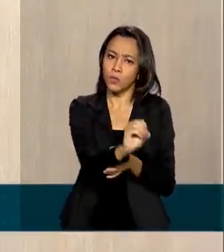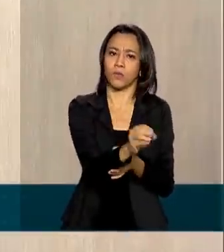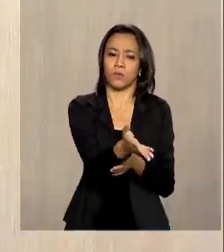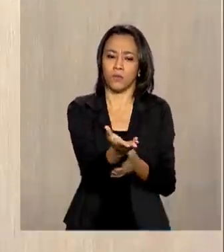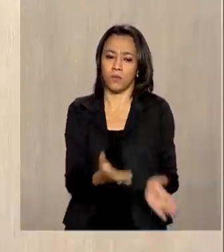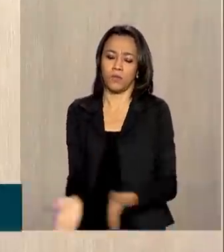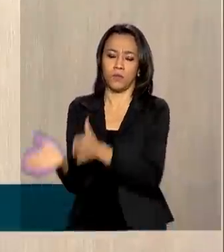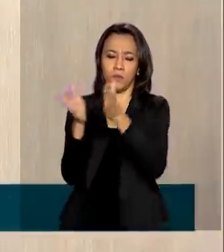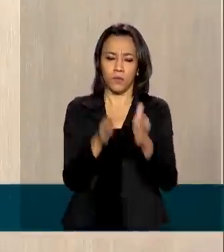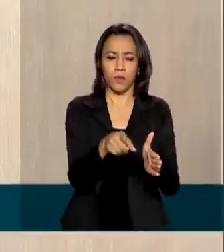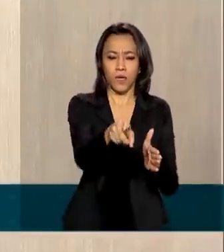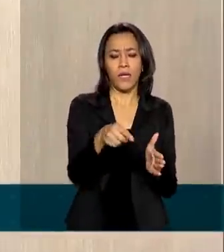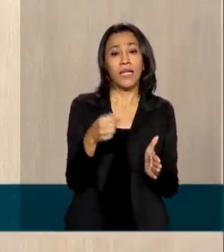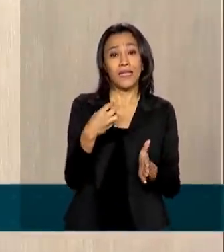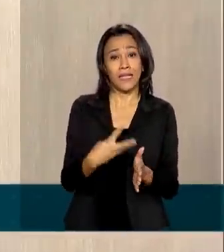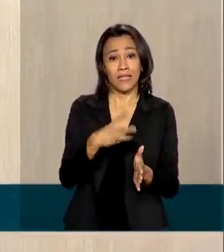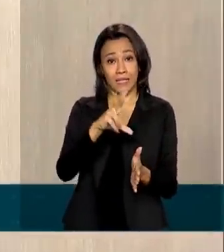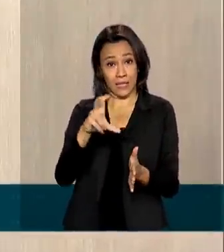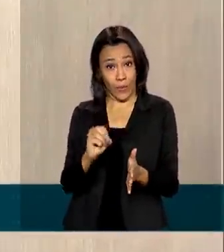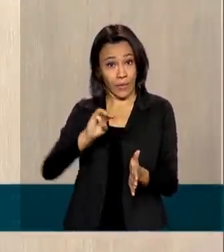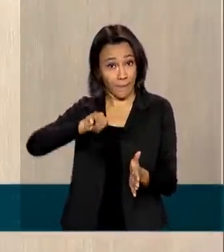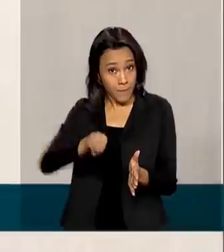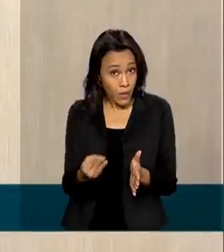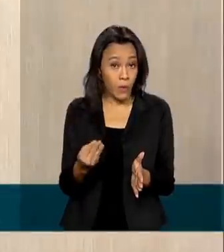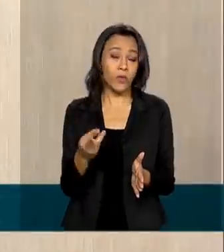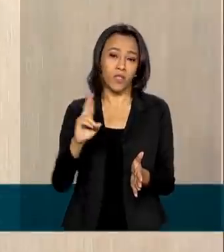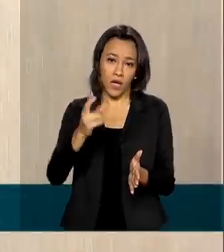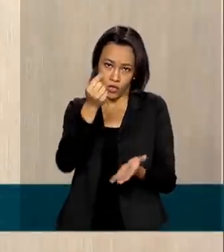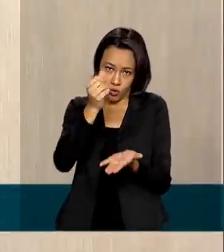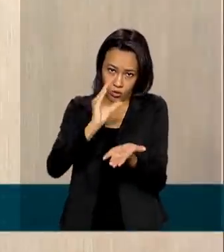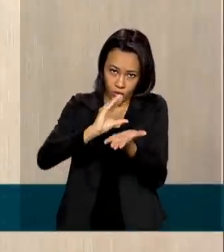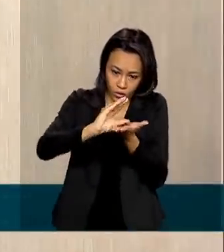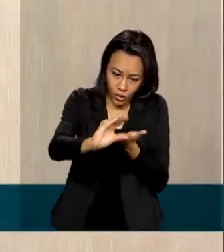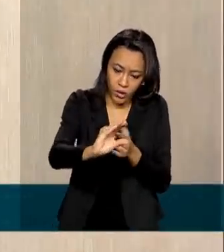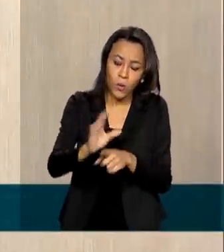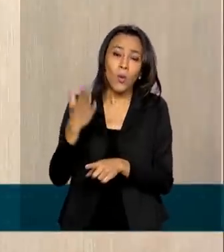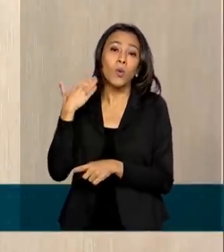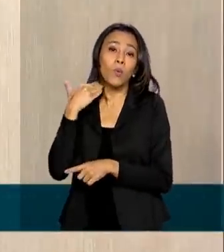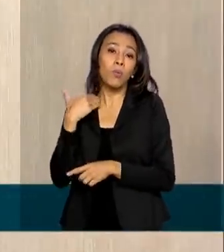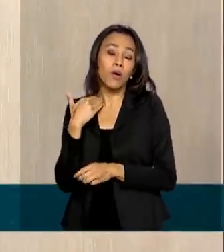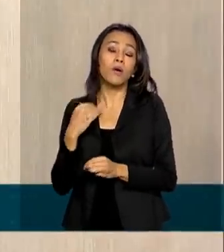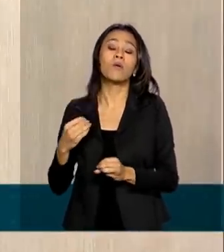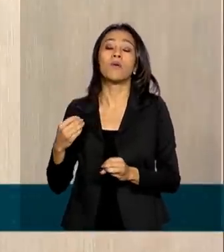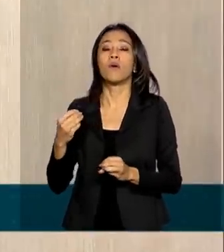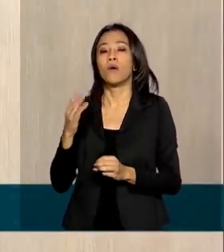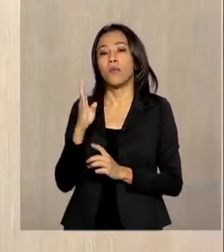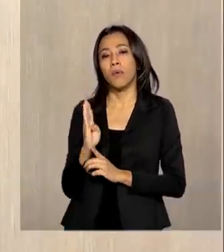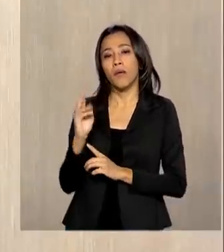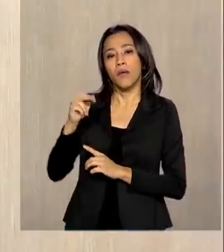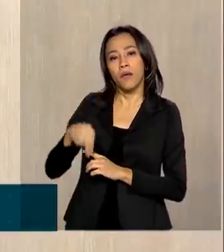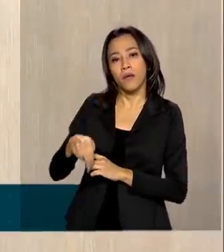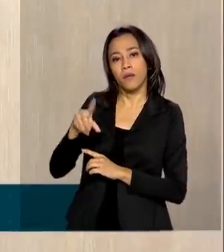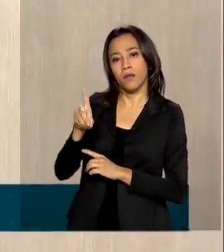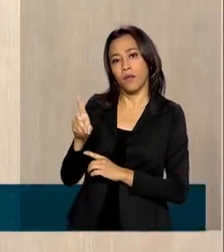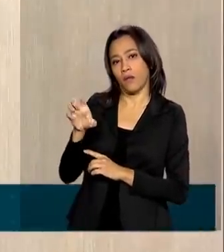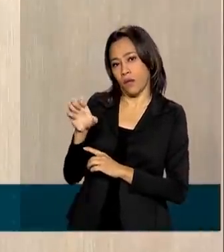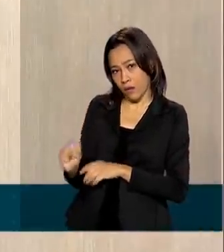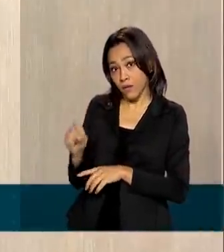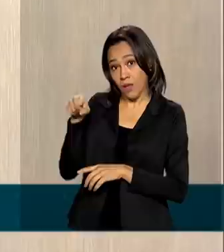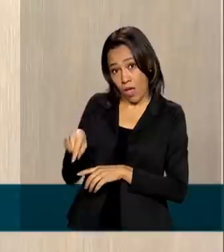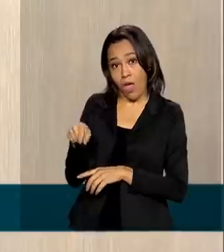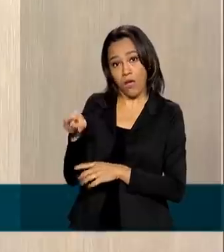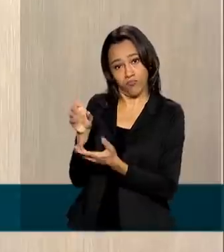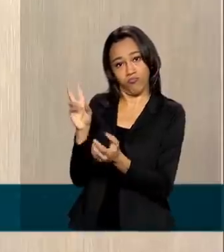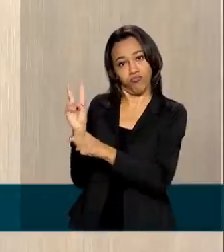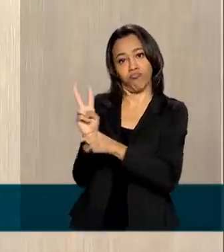aporte de 350 milhões de reais, valores aproximados. O BNDES vai atuar como um operador, onde a gente vai emprestar esses recursos. São